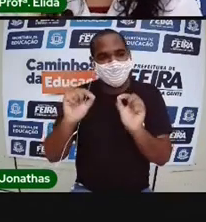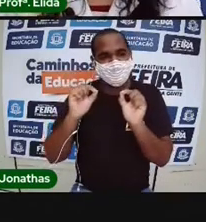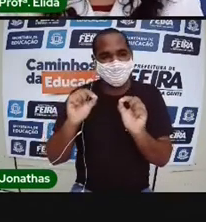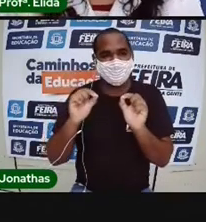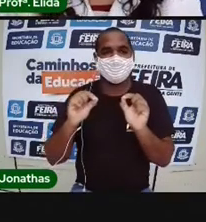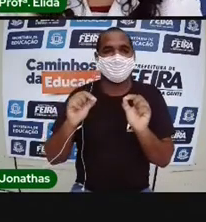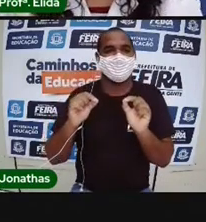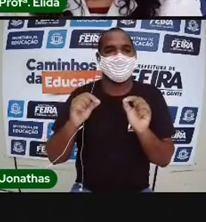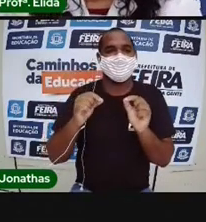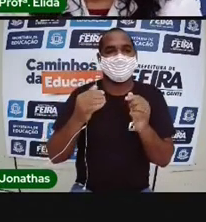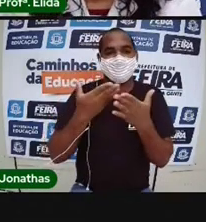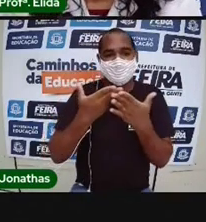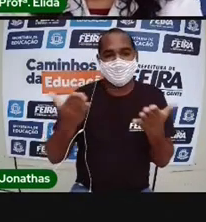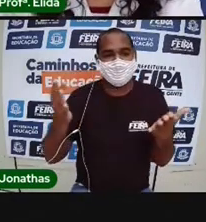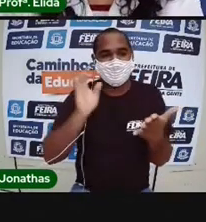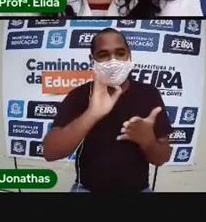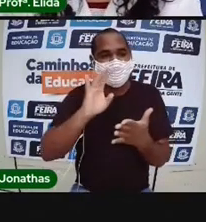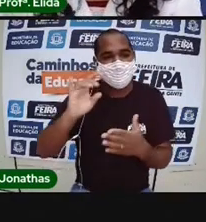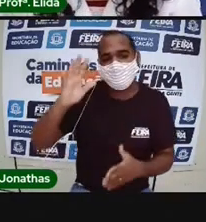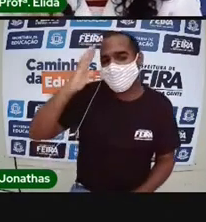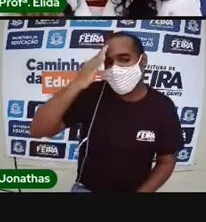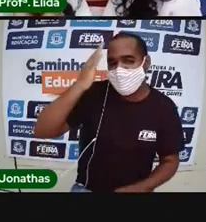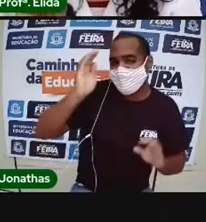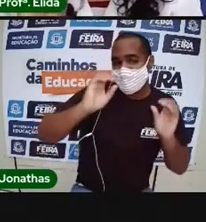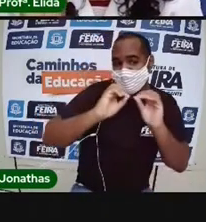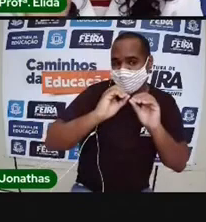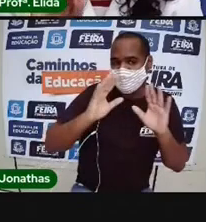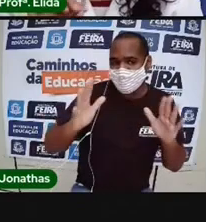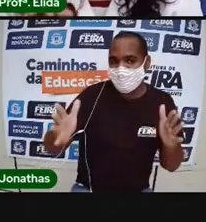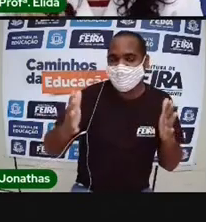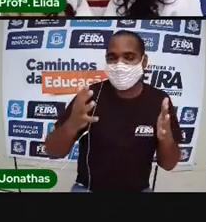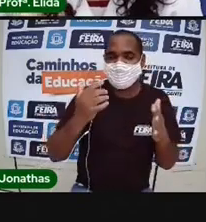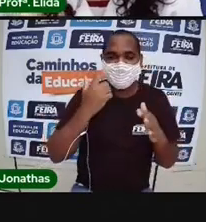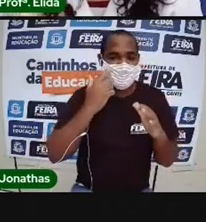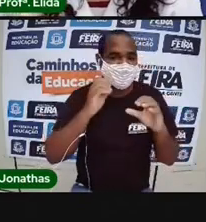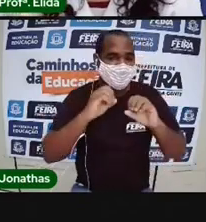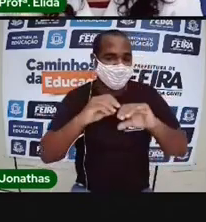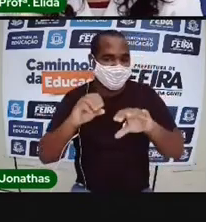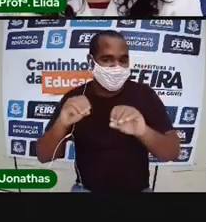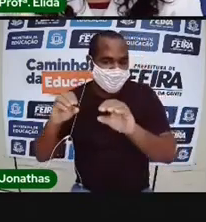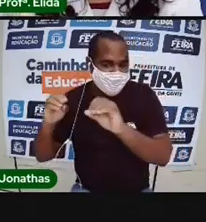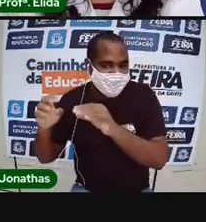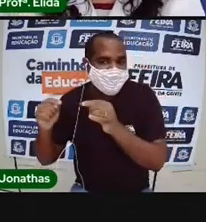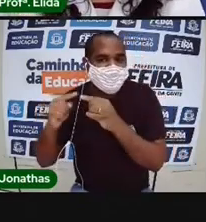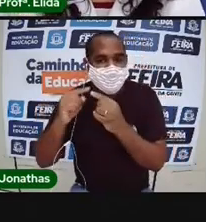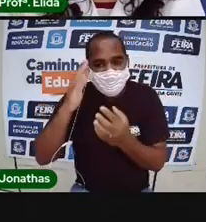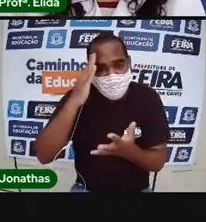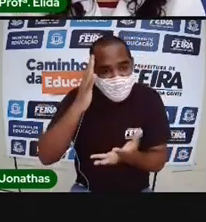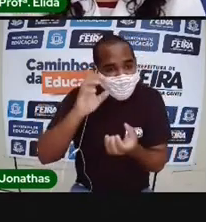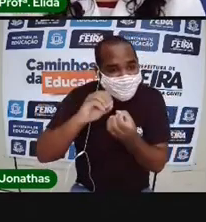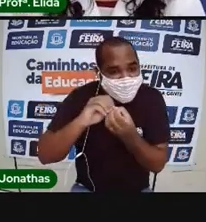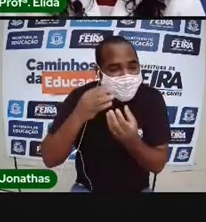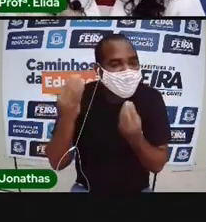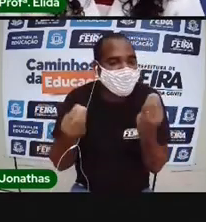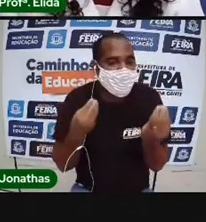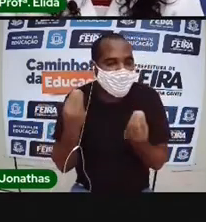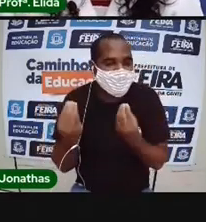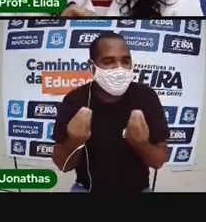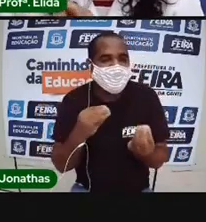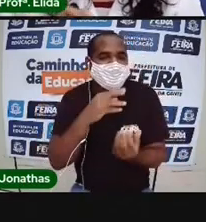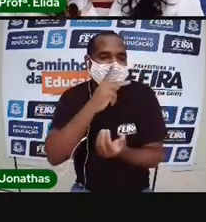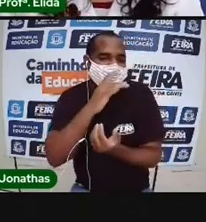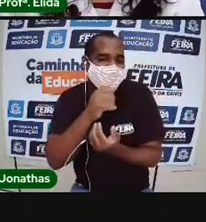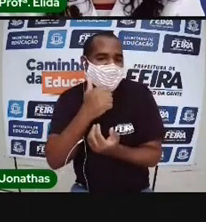você entender a atividade. Vamos entender cada pedacinho da sua atividade para ajudar o papai,